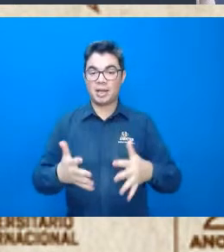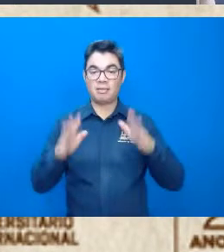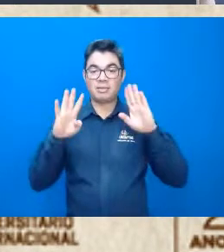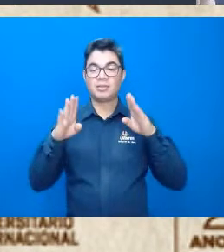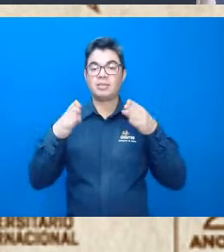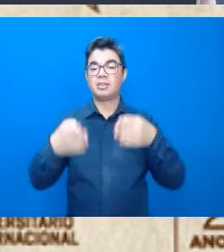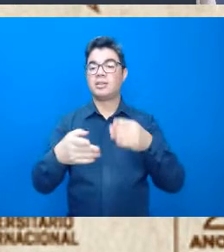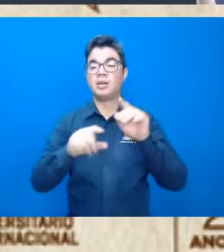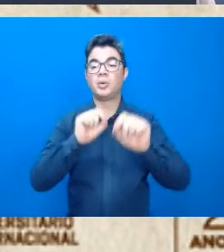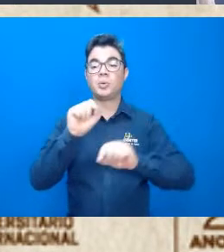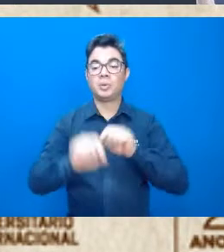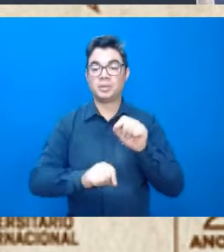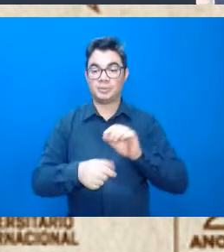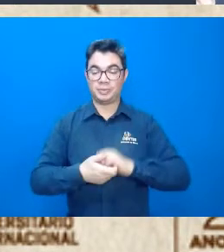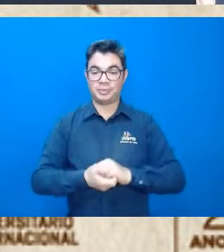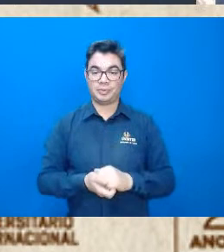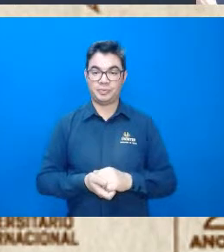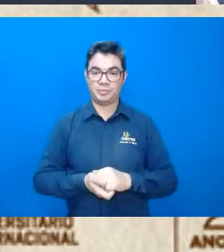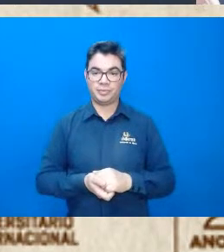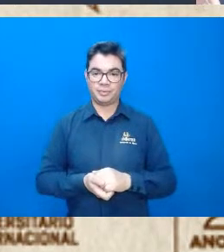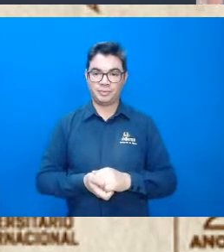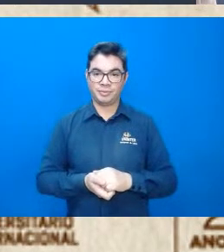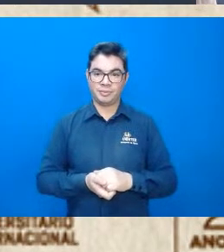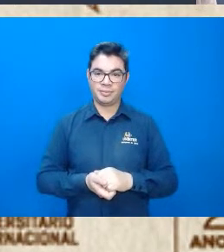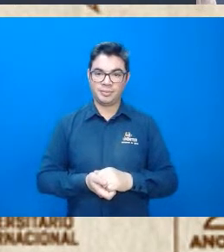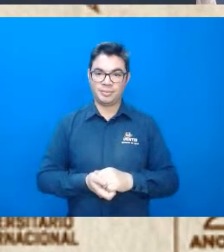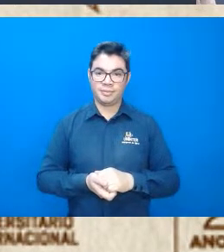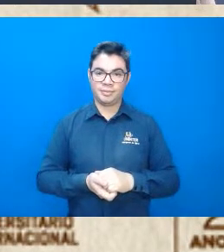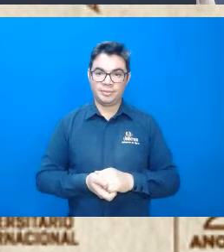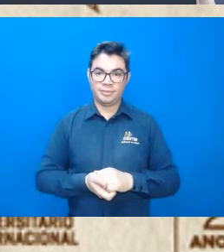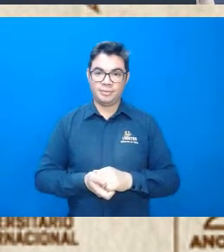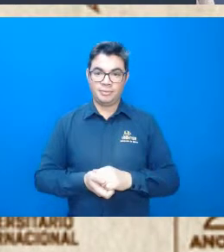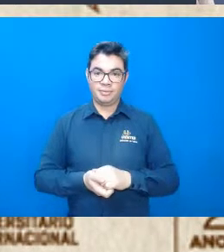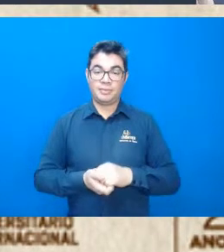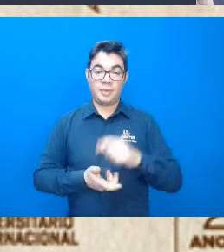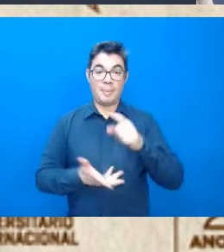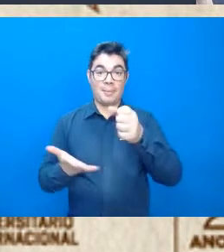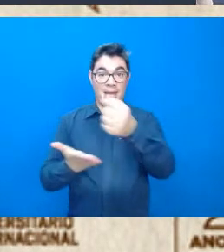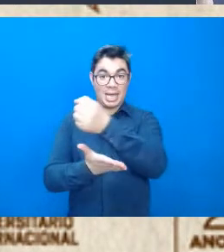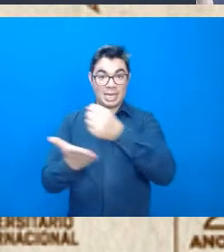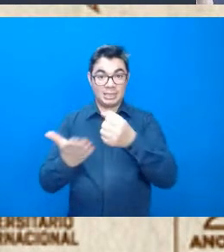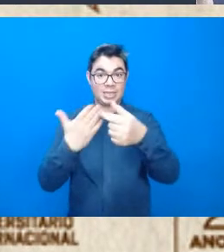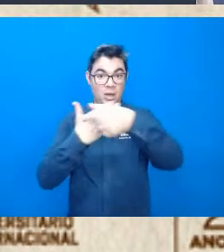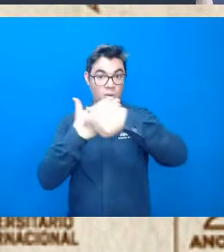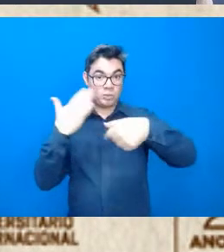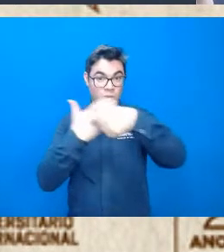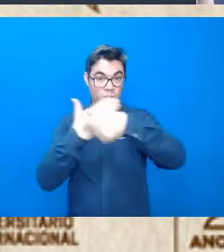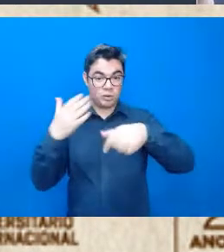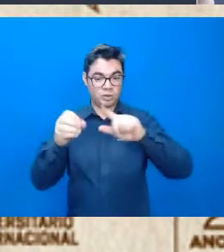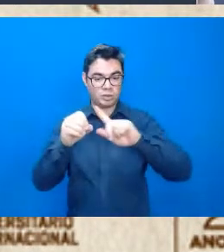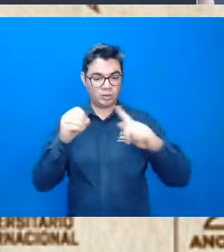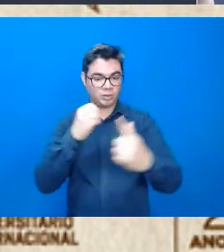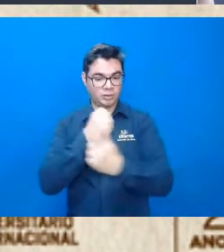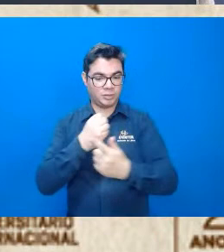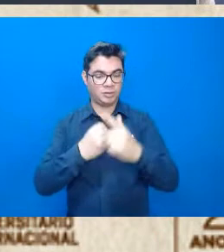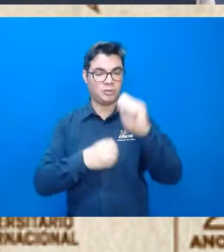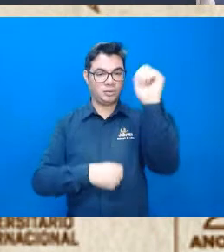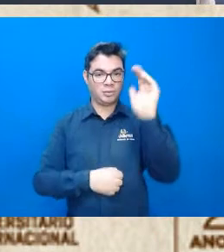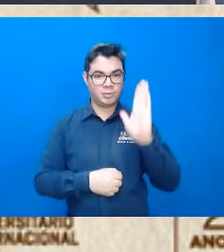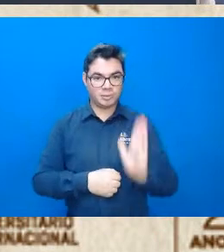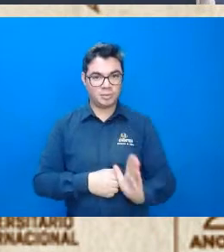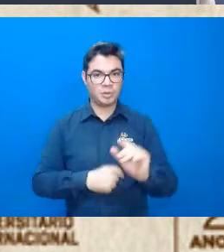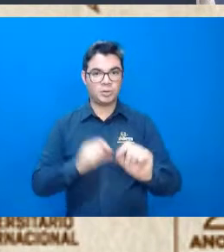com, né, base aí no nosso grande geógrafo brasileiro, o Antônio